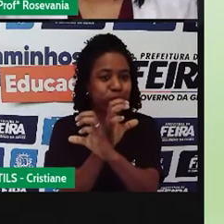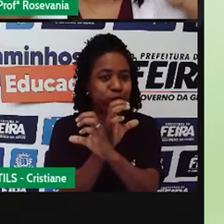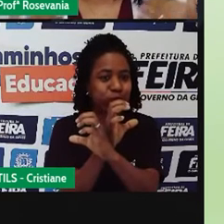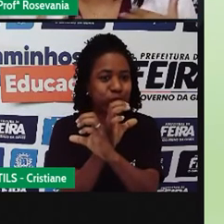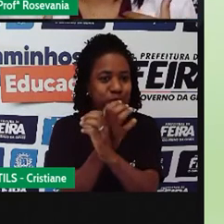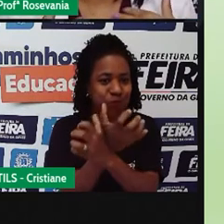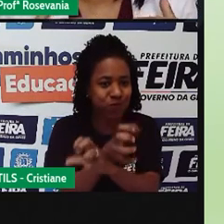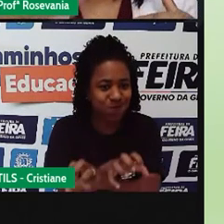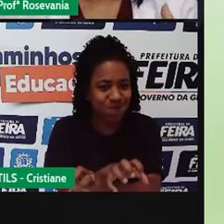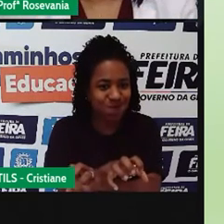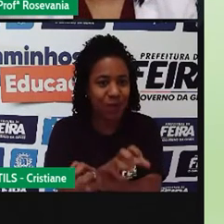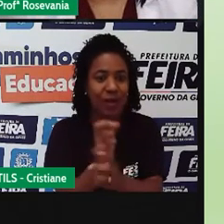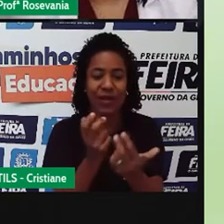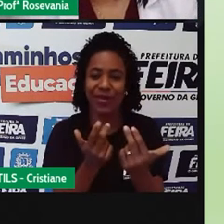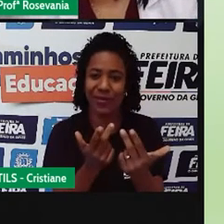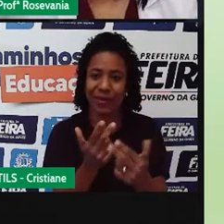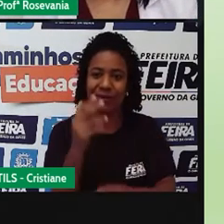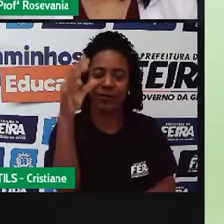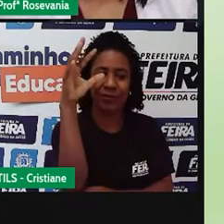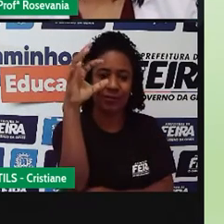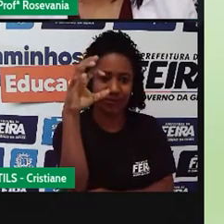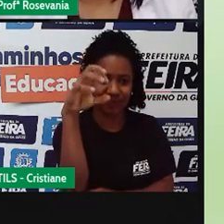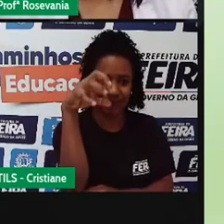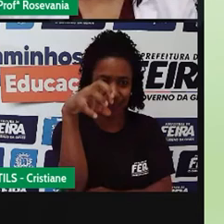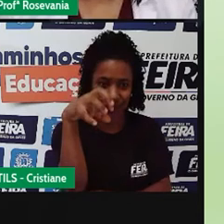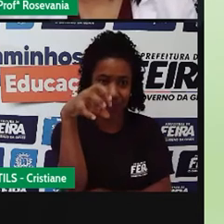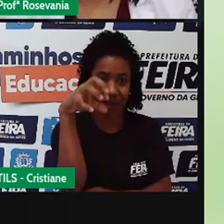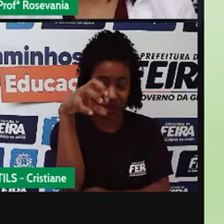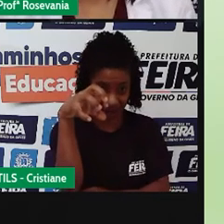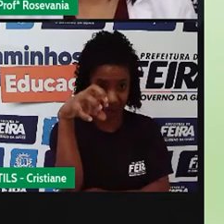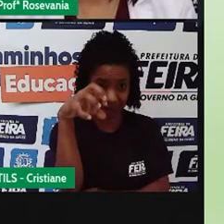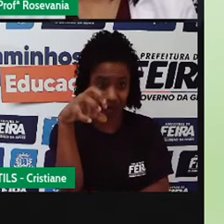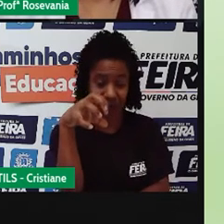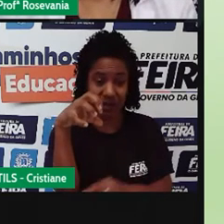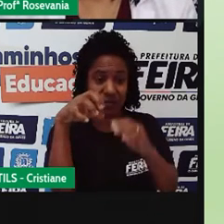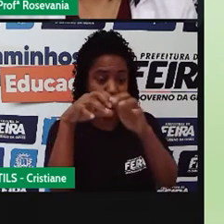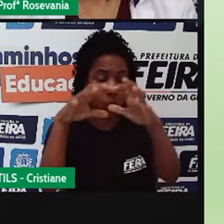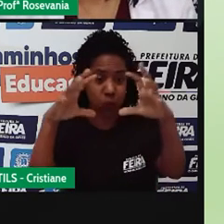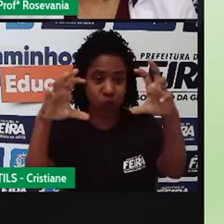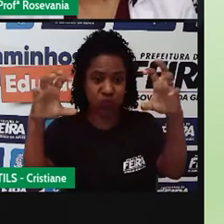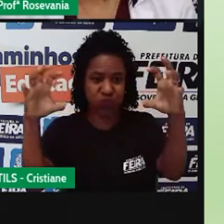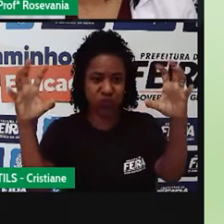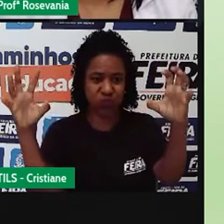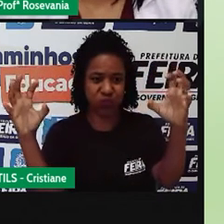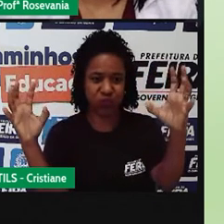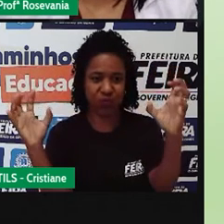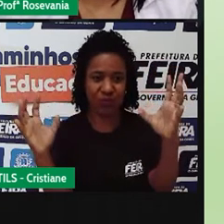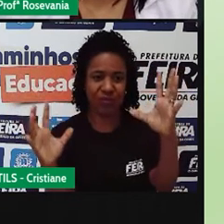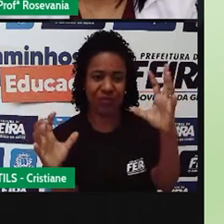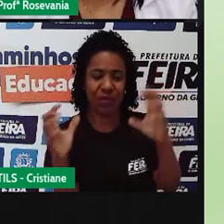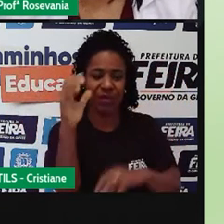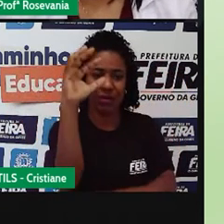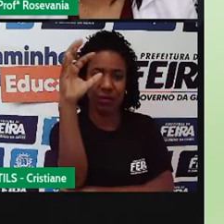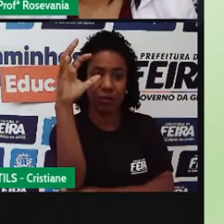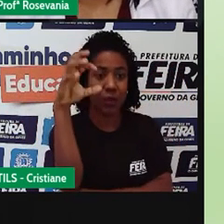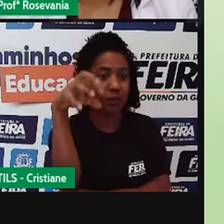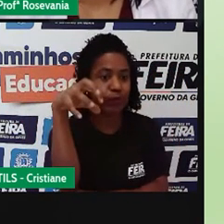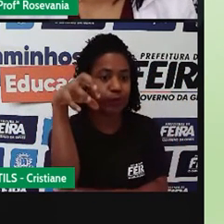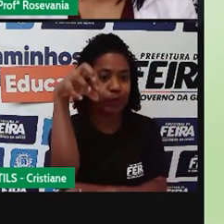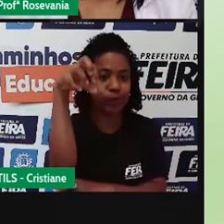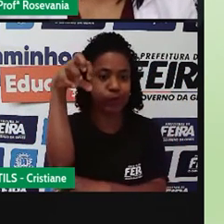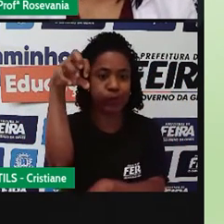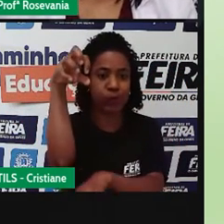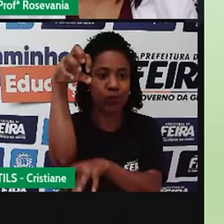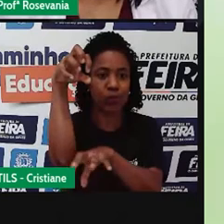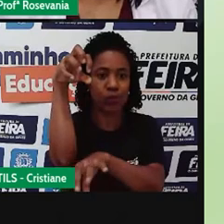mais no sentido horizontal, do que no sentido vertical, as plantas, né, essa é uma característica de plantas de locais, né,